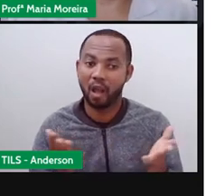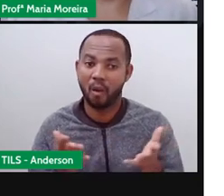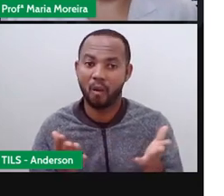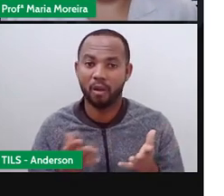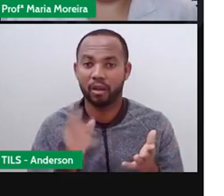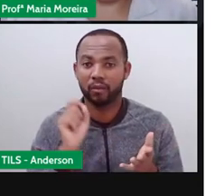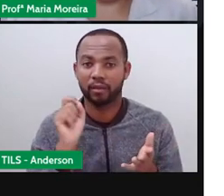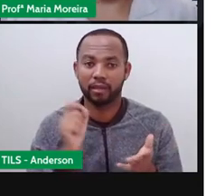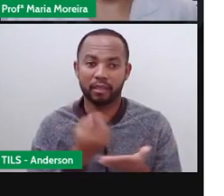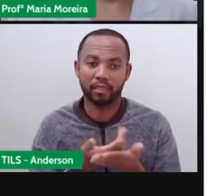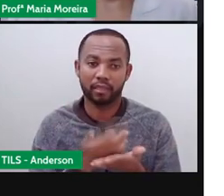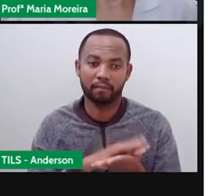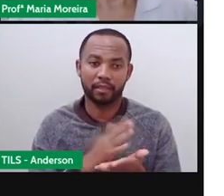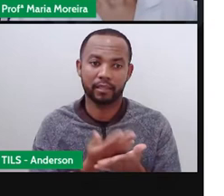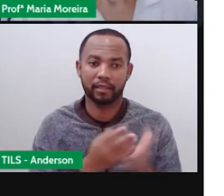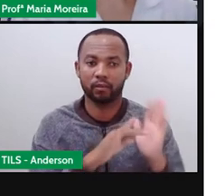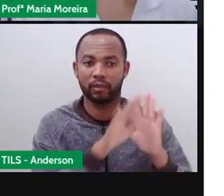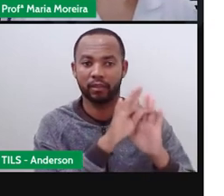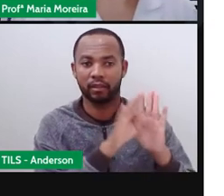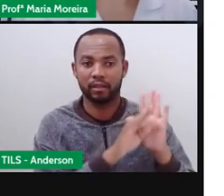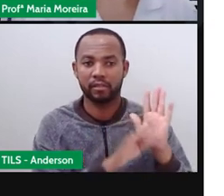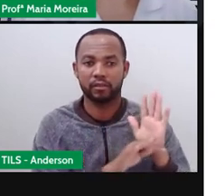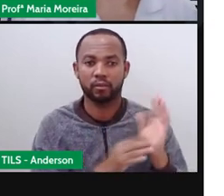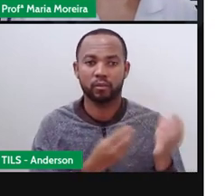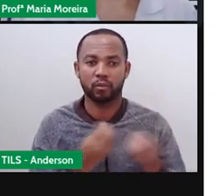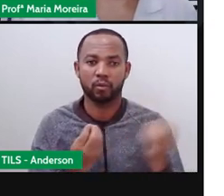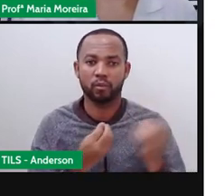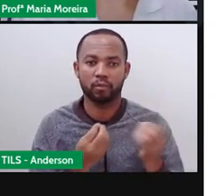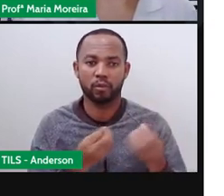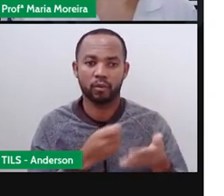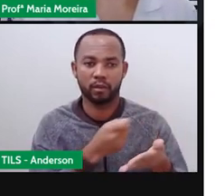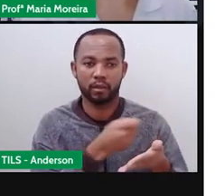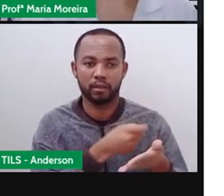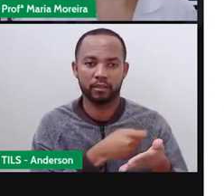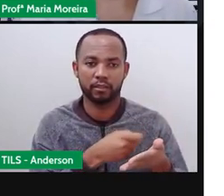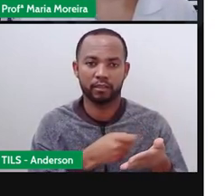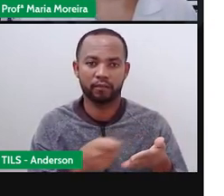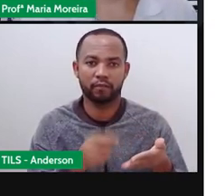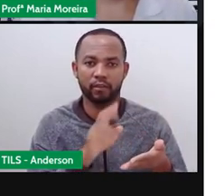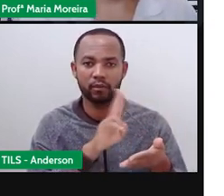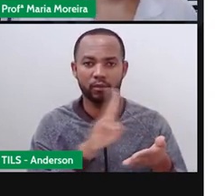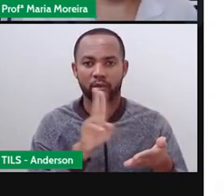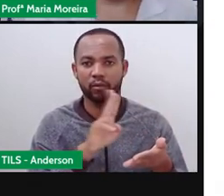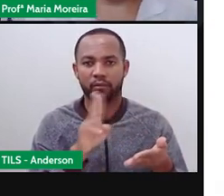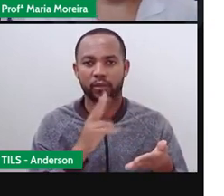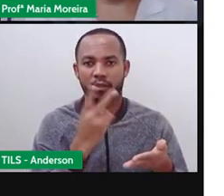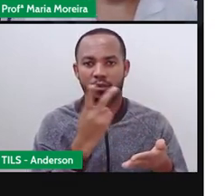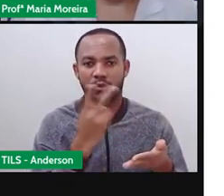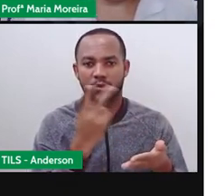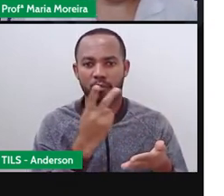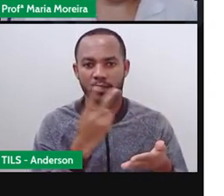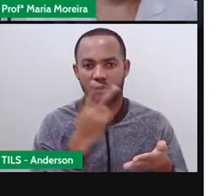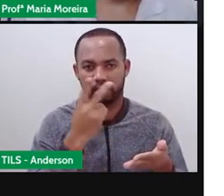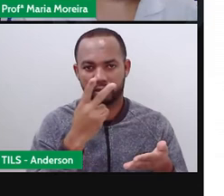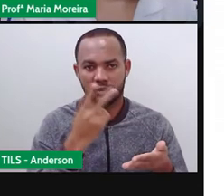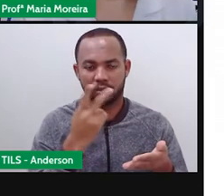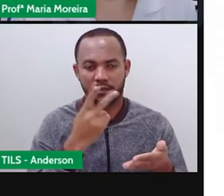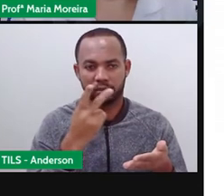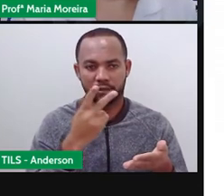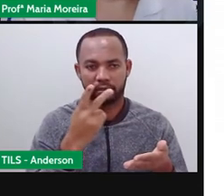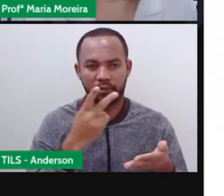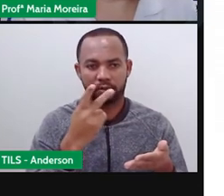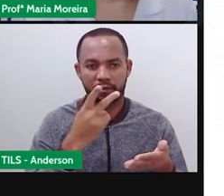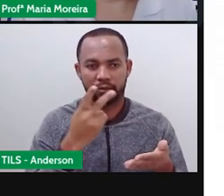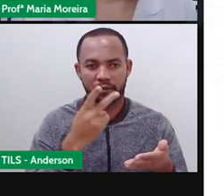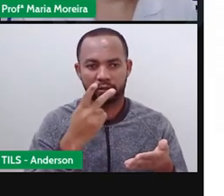Interpretando o texto, né? Escreva o nome das duas personagens da história. O são os